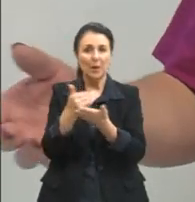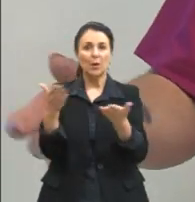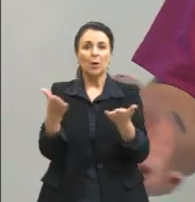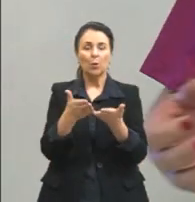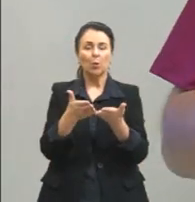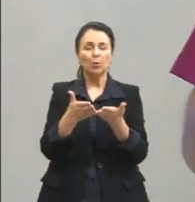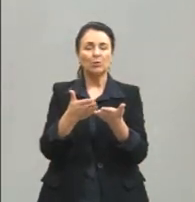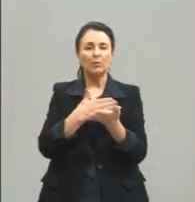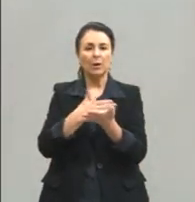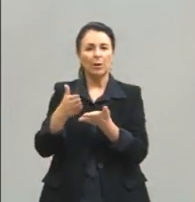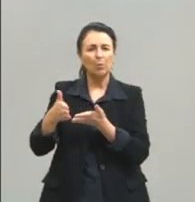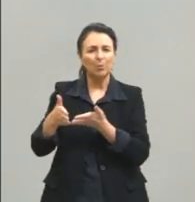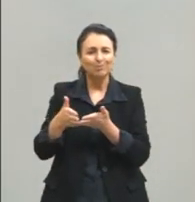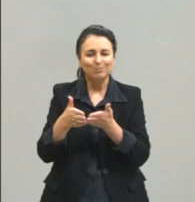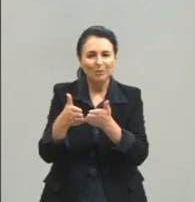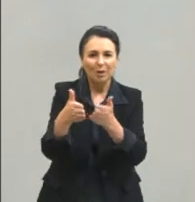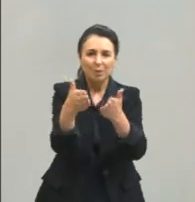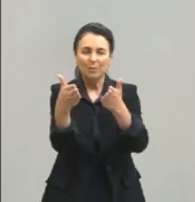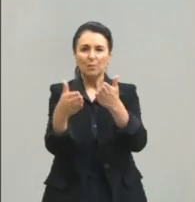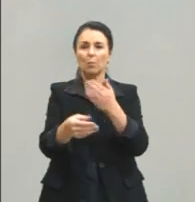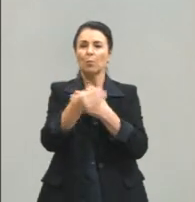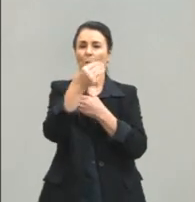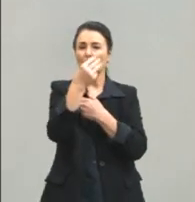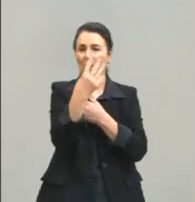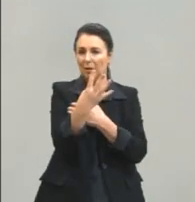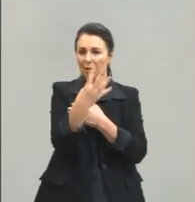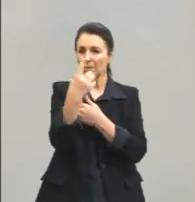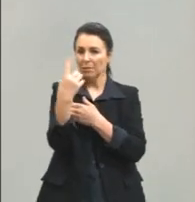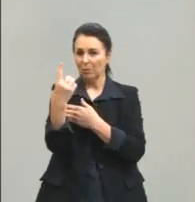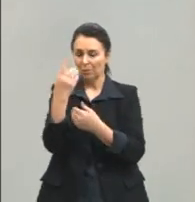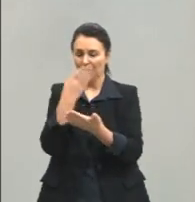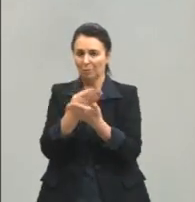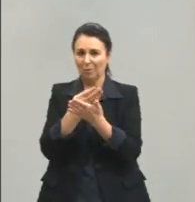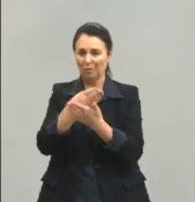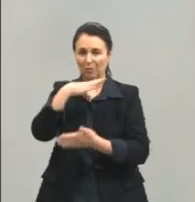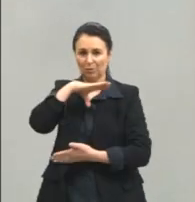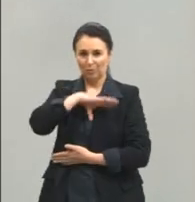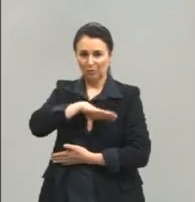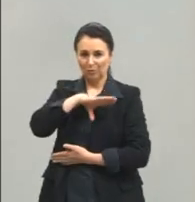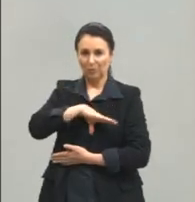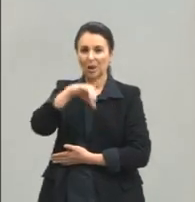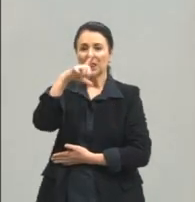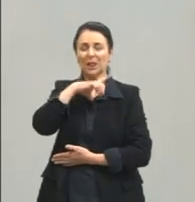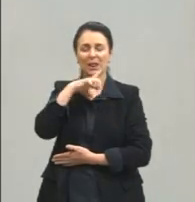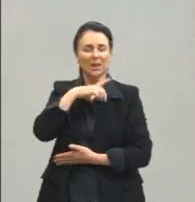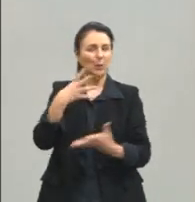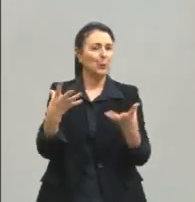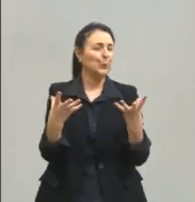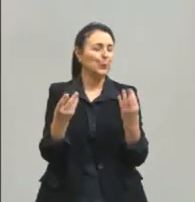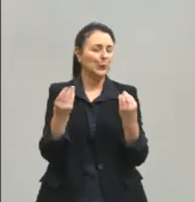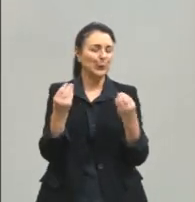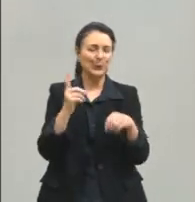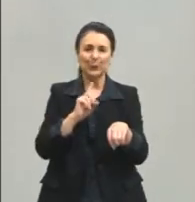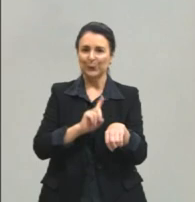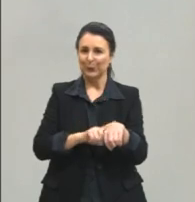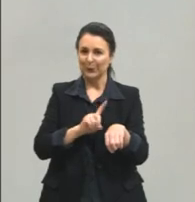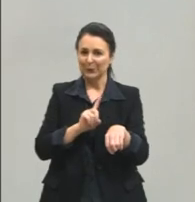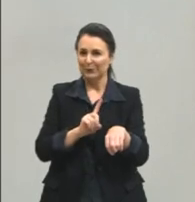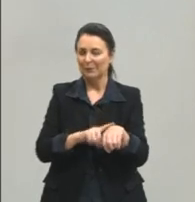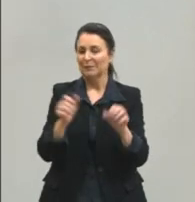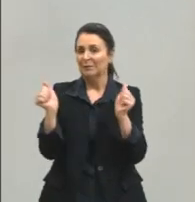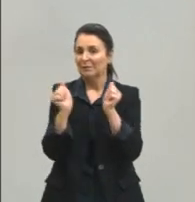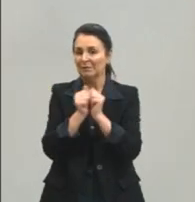uma caminhada de 41 aulas de língua portuguesa. A gente tem bastante tempo para ficar